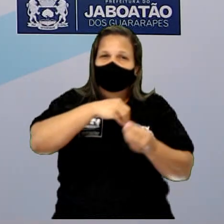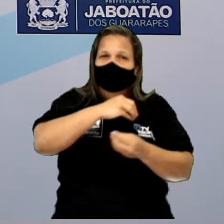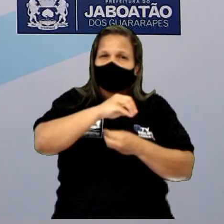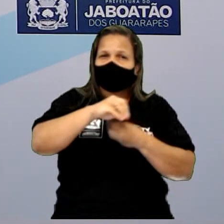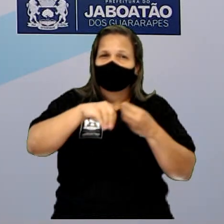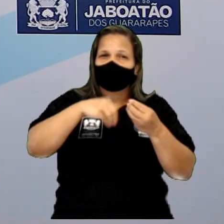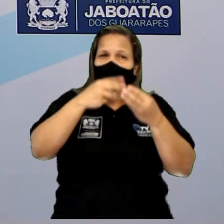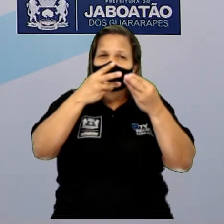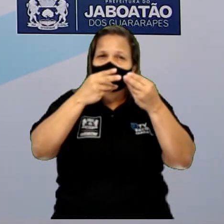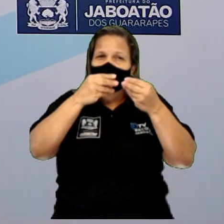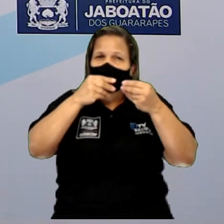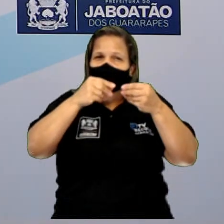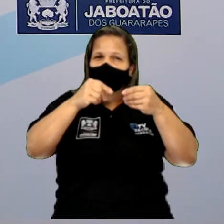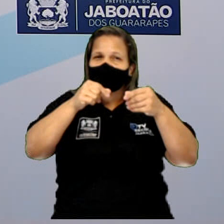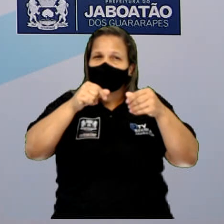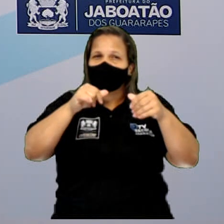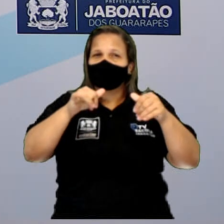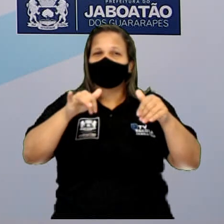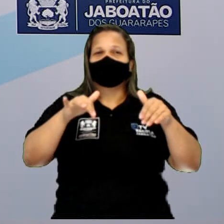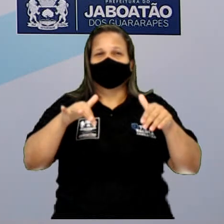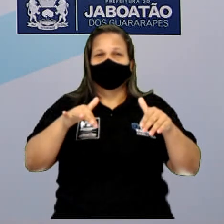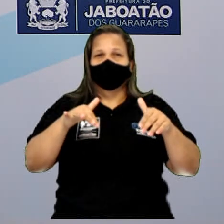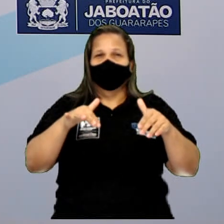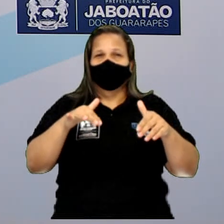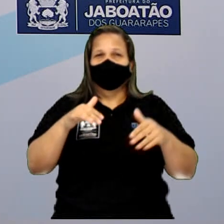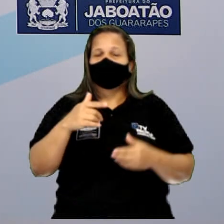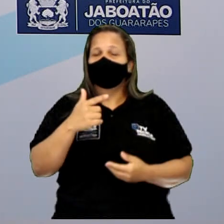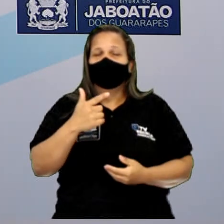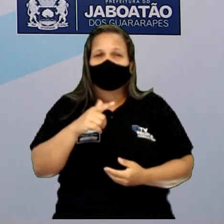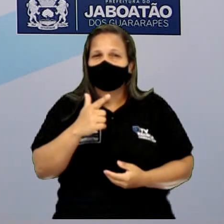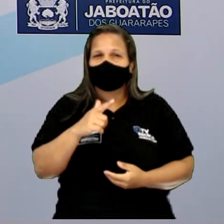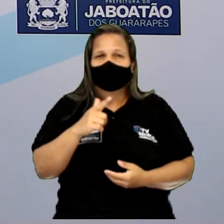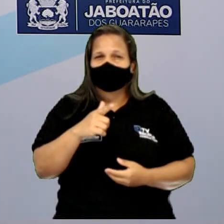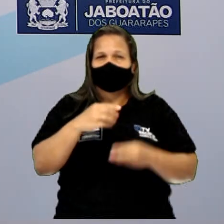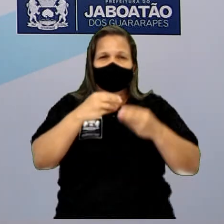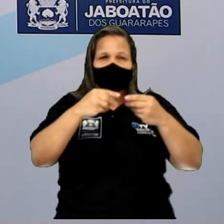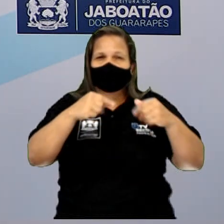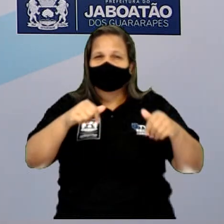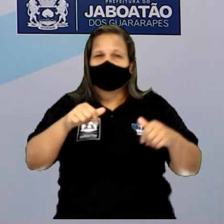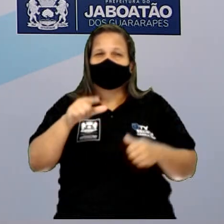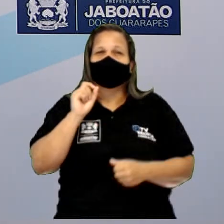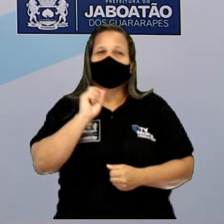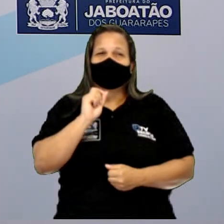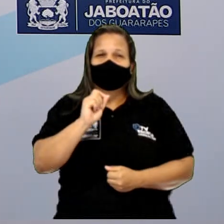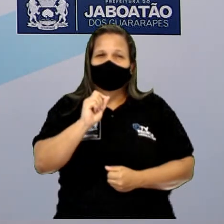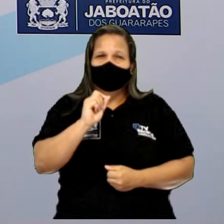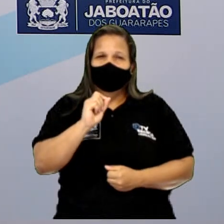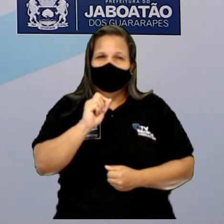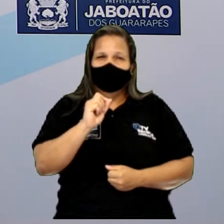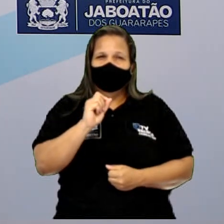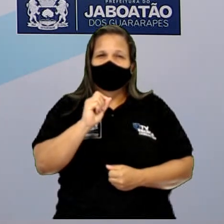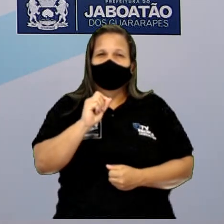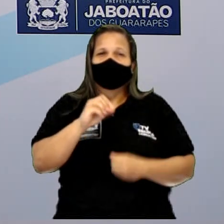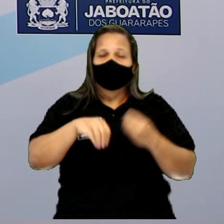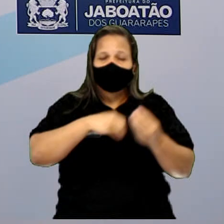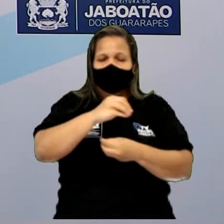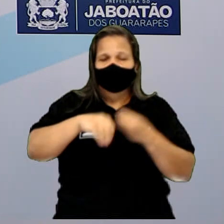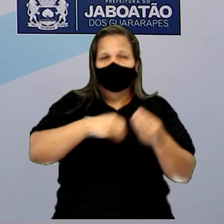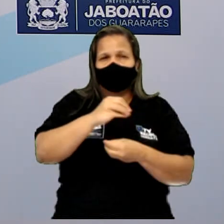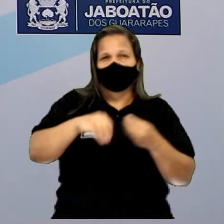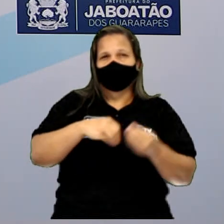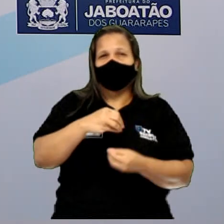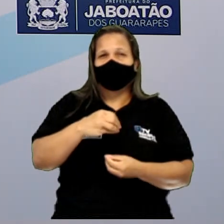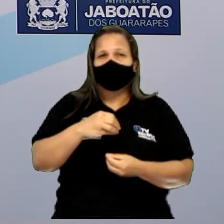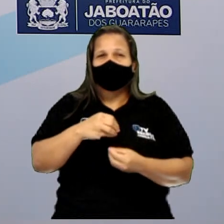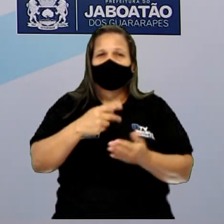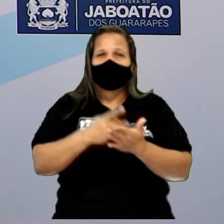ou seja, não vai ser mais cloreto de sódio, vai ser o quê? Íons de sódio e íons de cloro. E o que permite o quê?